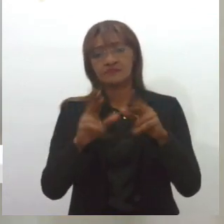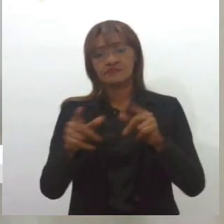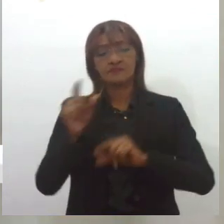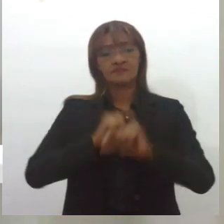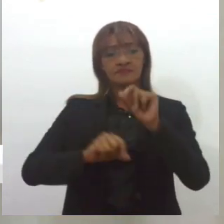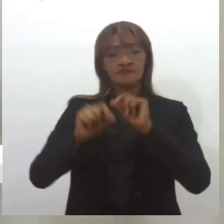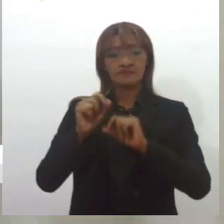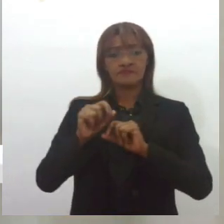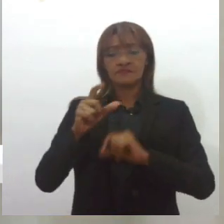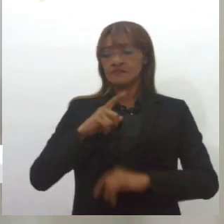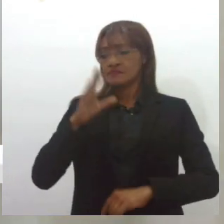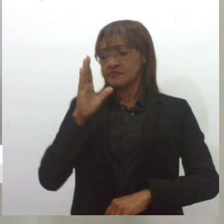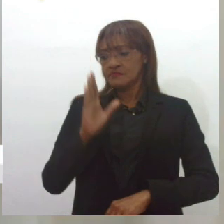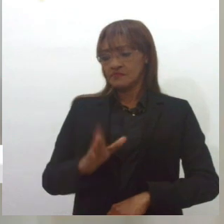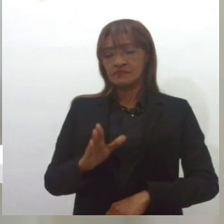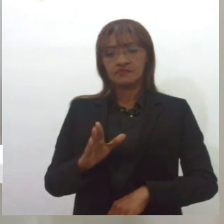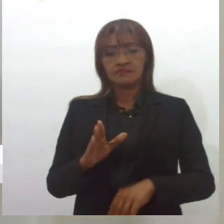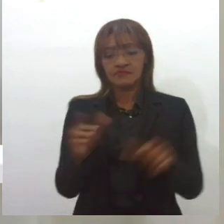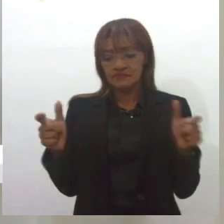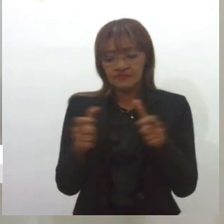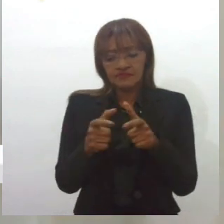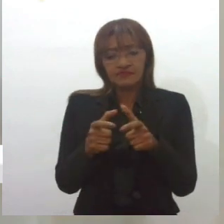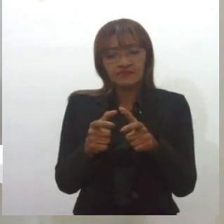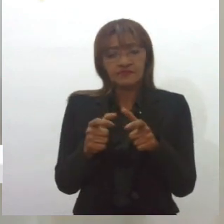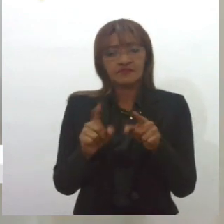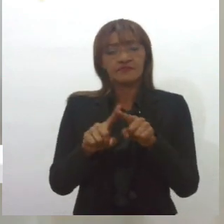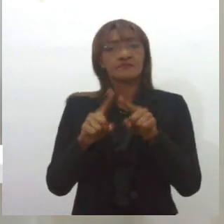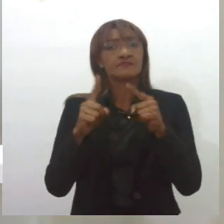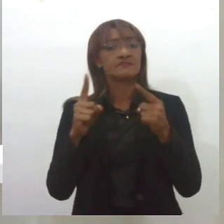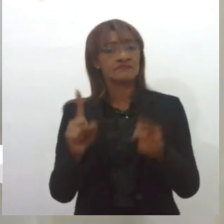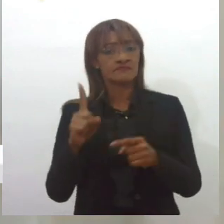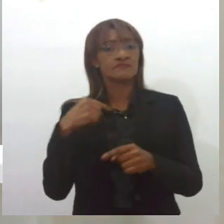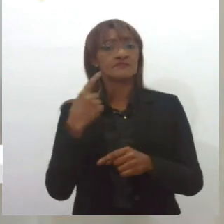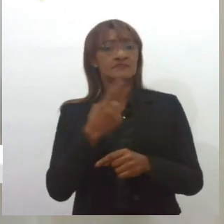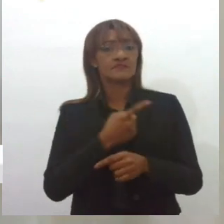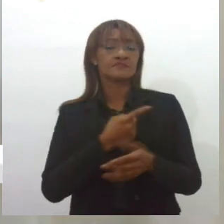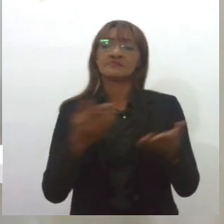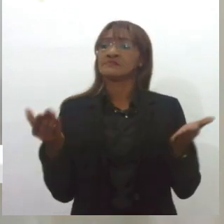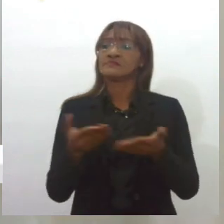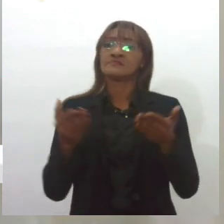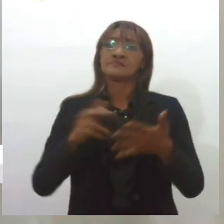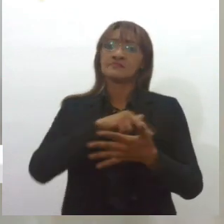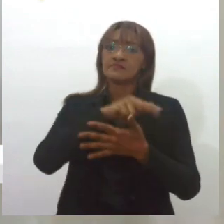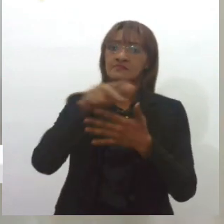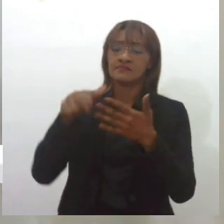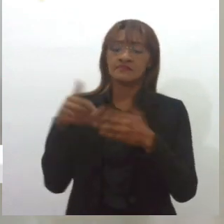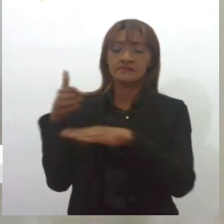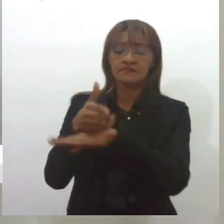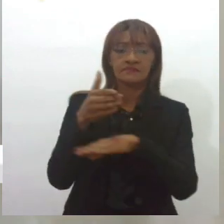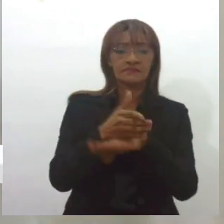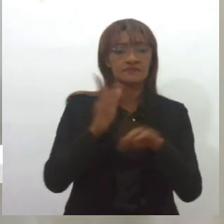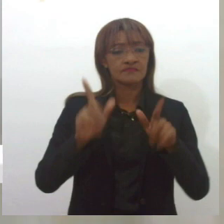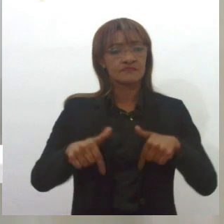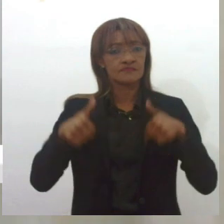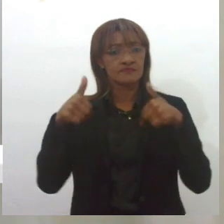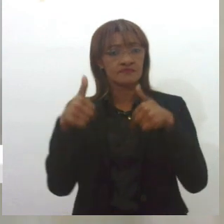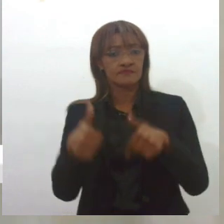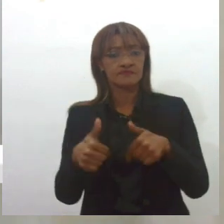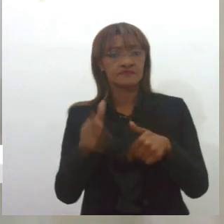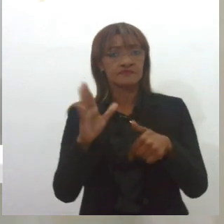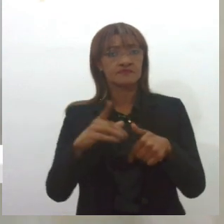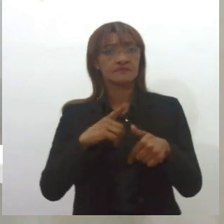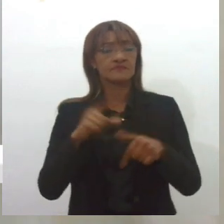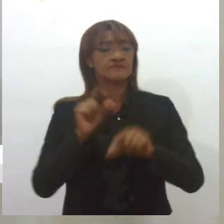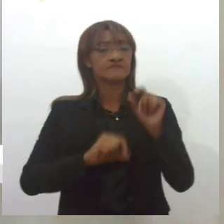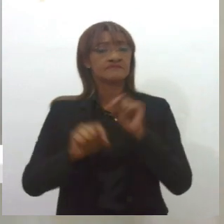do número ainda ser pequeno, mas nós acabamos nos inserindo em várias unidades, vários batalhões, várias companhias,